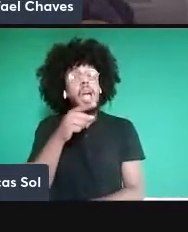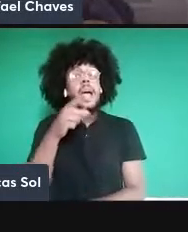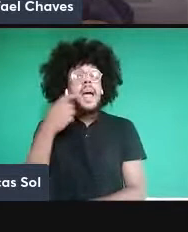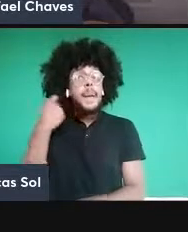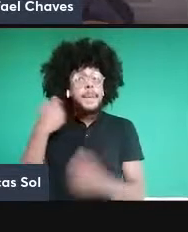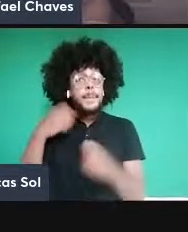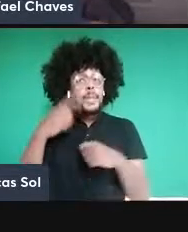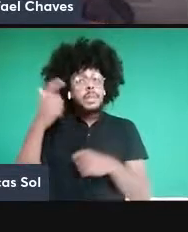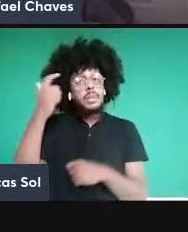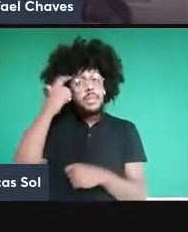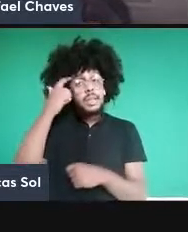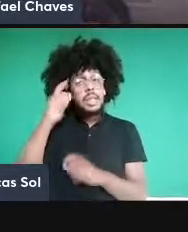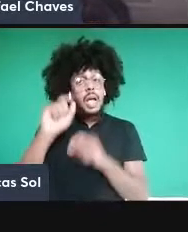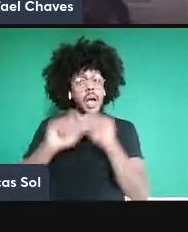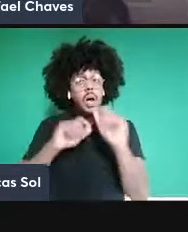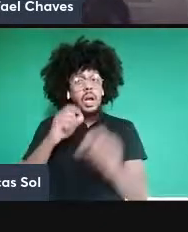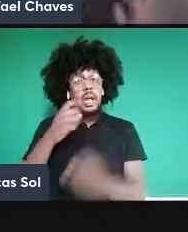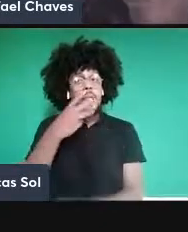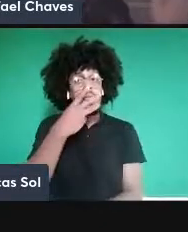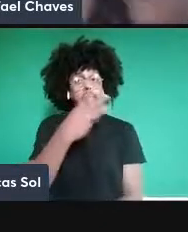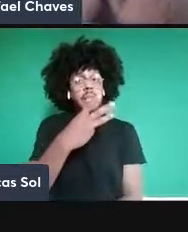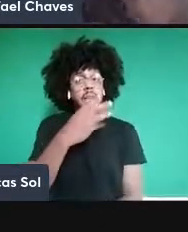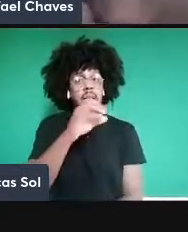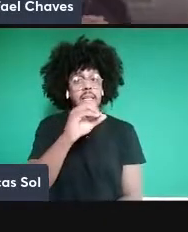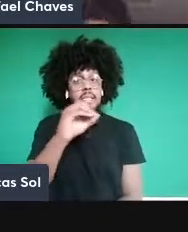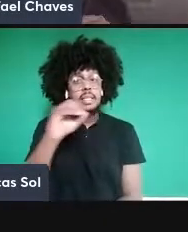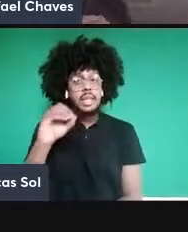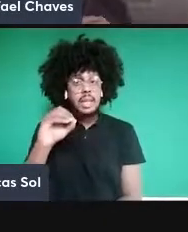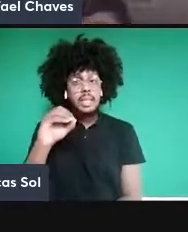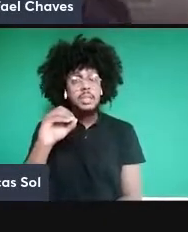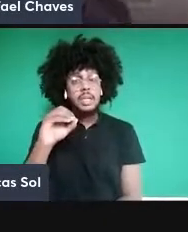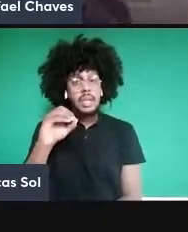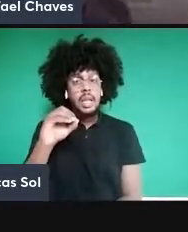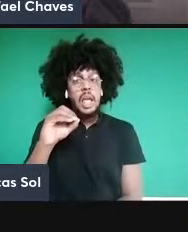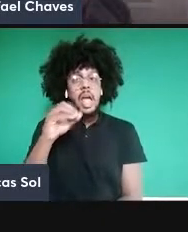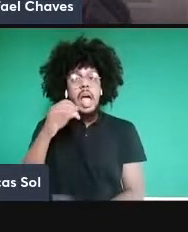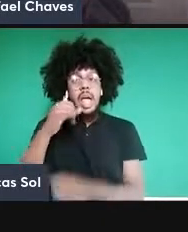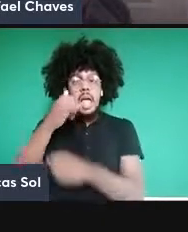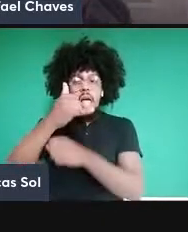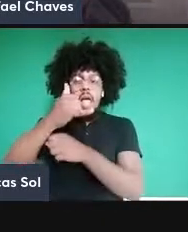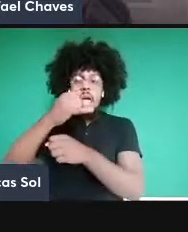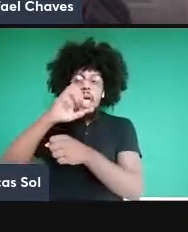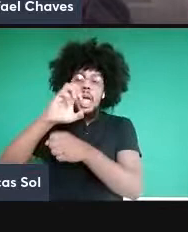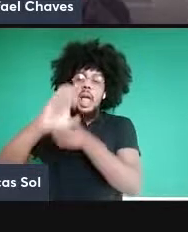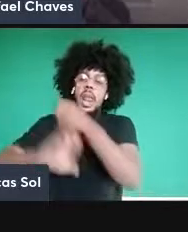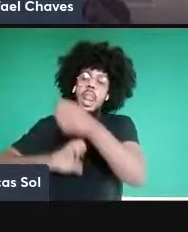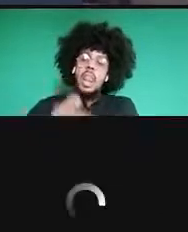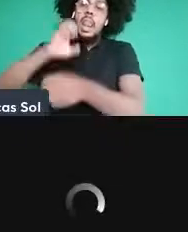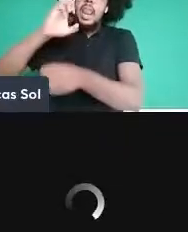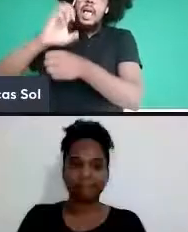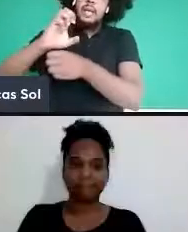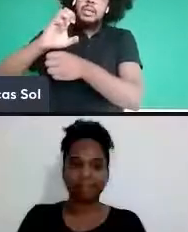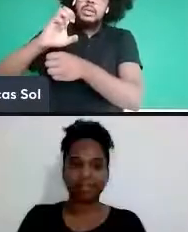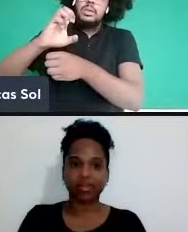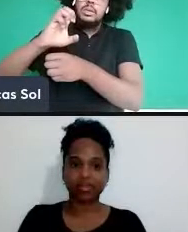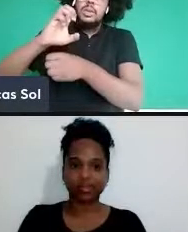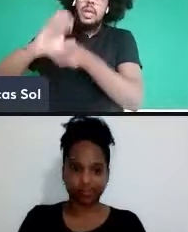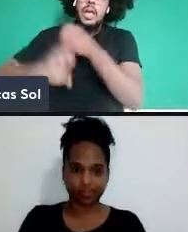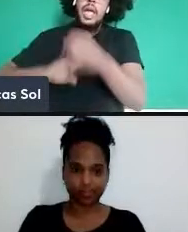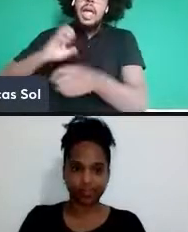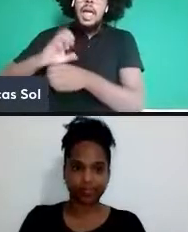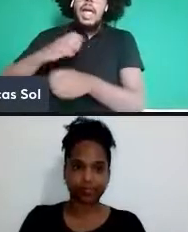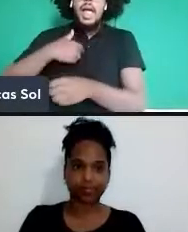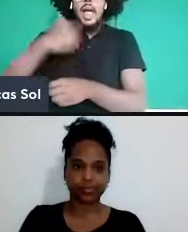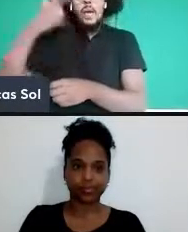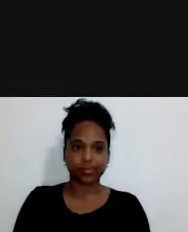300 spins eletrônicos ou seja eu tenho 300 elétrons posso pensar aqui por exemplo em quatro átomos de